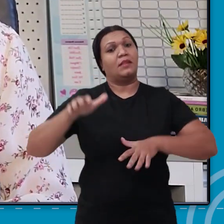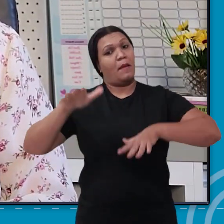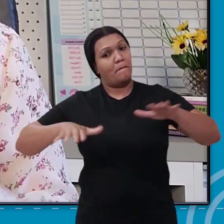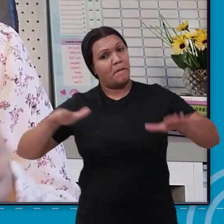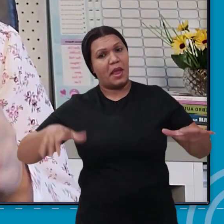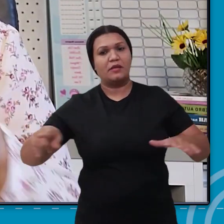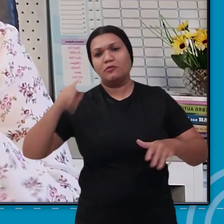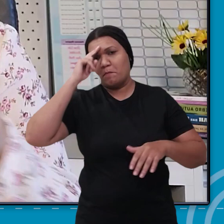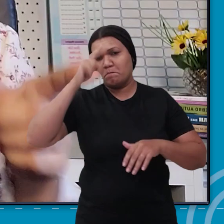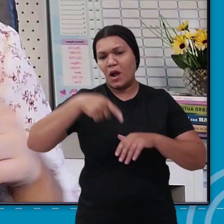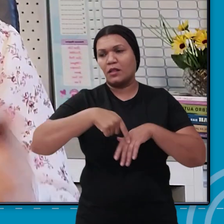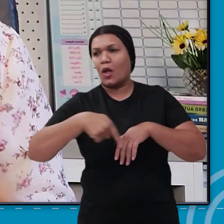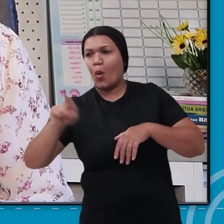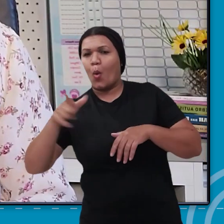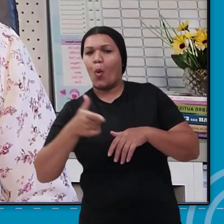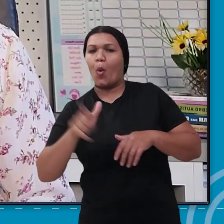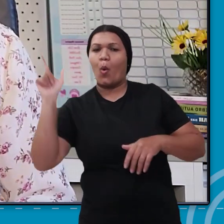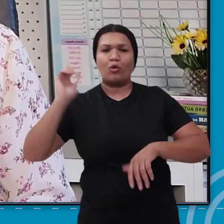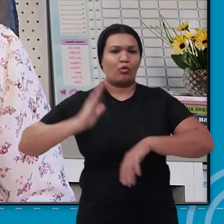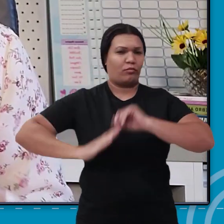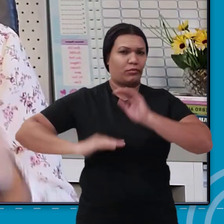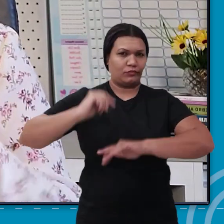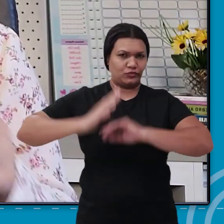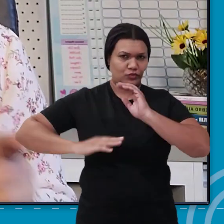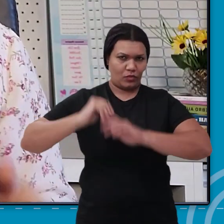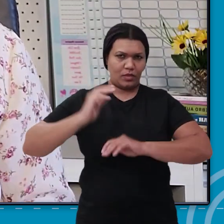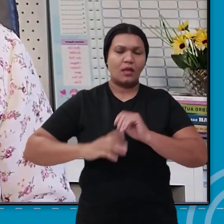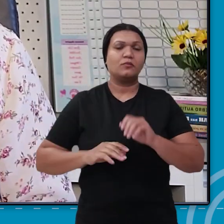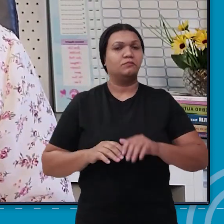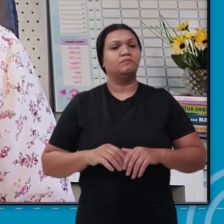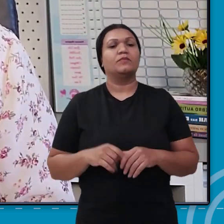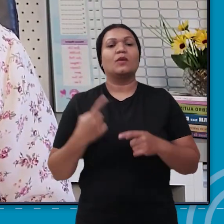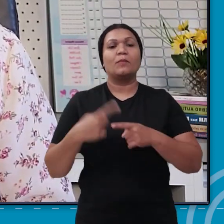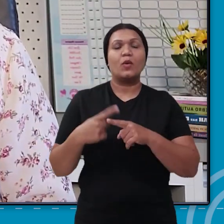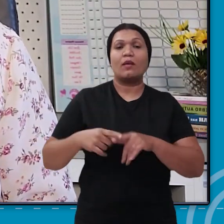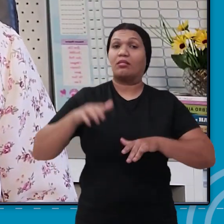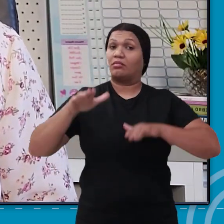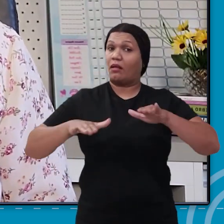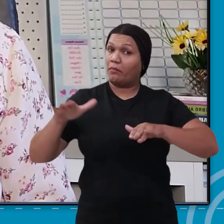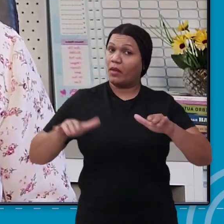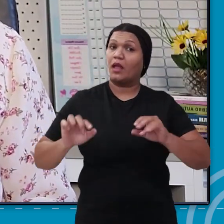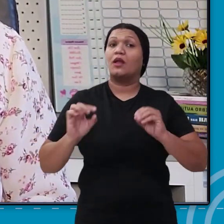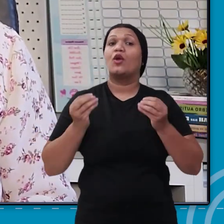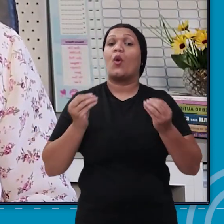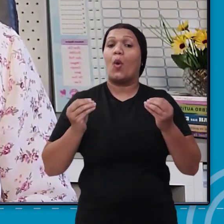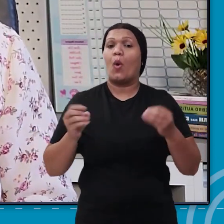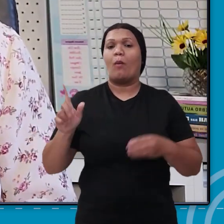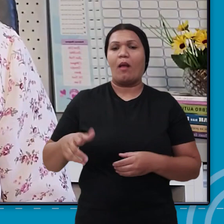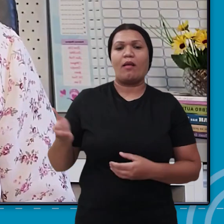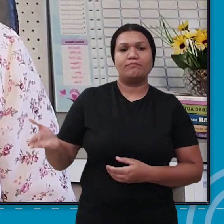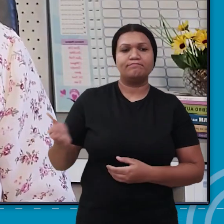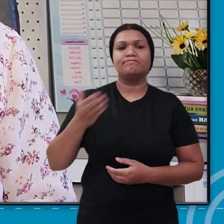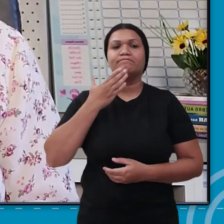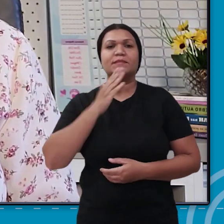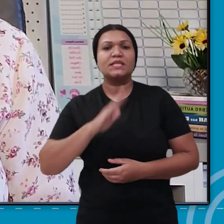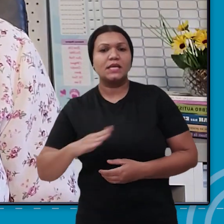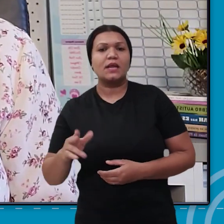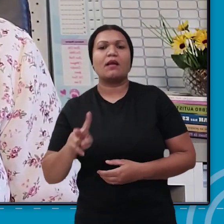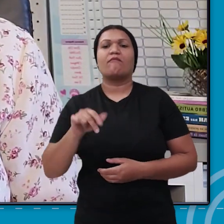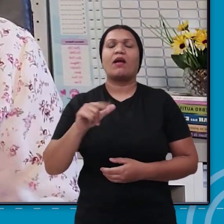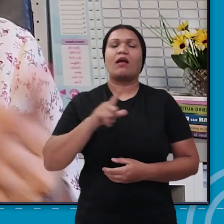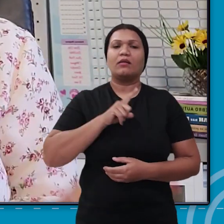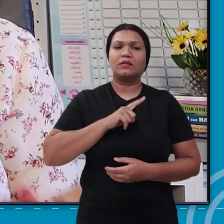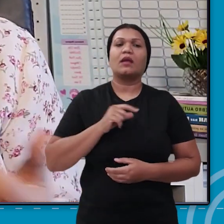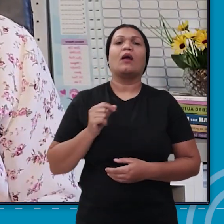situação, ele fará novos encaminhamentos, ou seja, para outros profissionais, porque dependendo da situação, criança